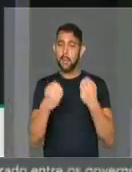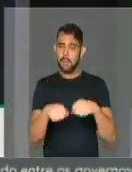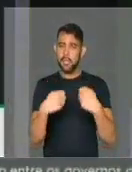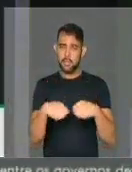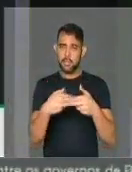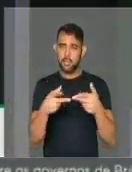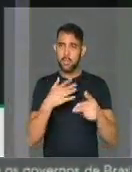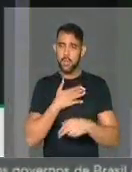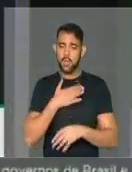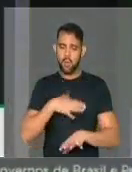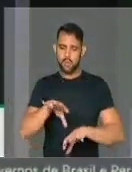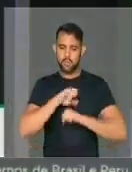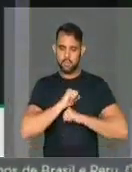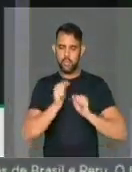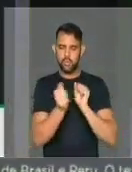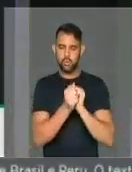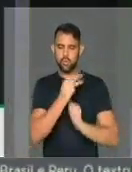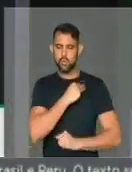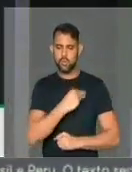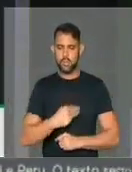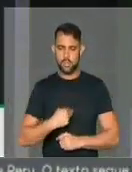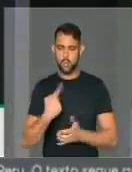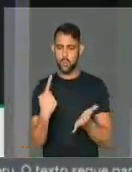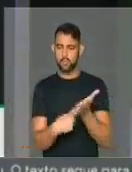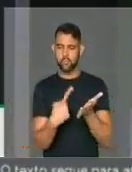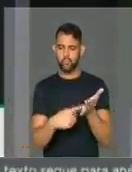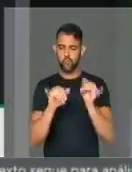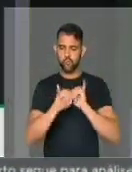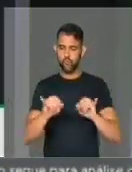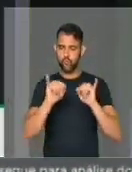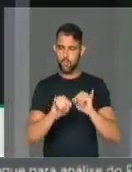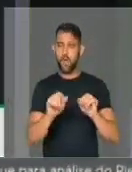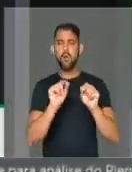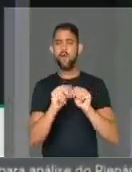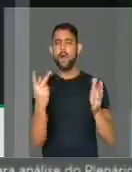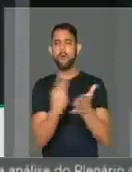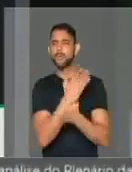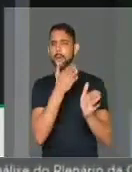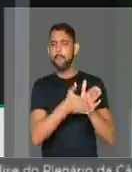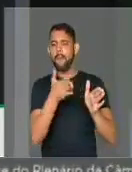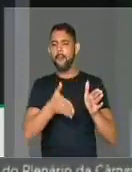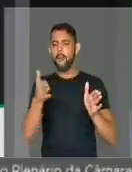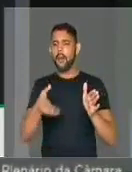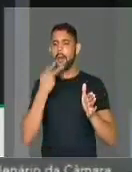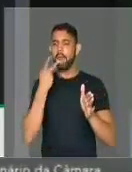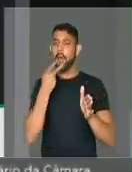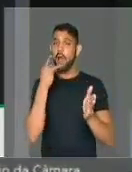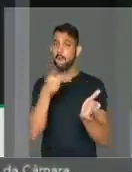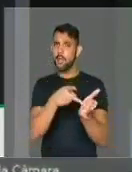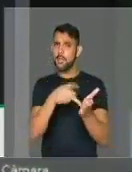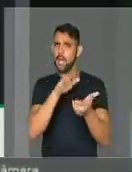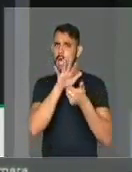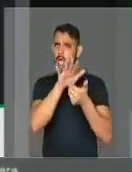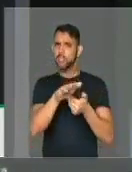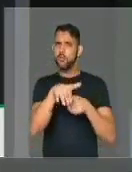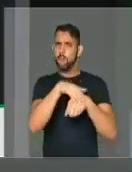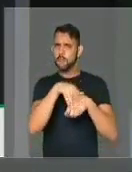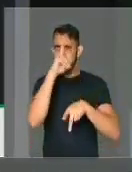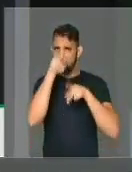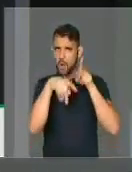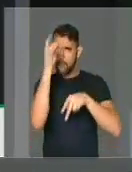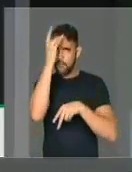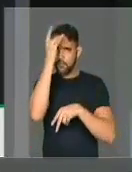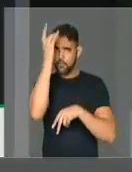preciso, e eu assumi como início o compromisso, de relatar passo a passo, contar a verdade, conversar com os capixabas,